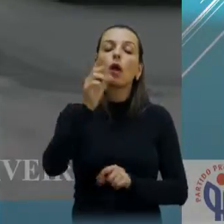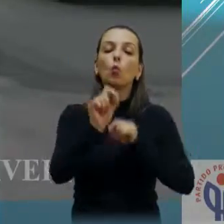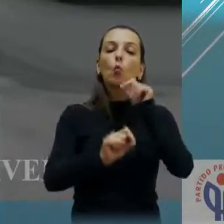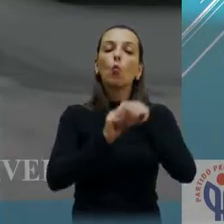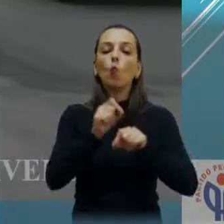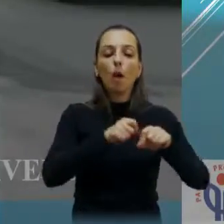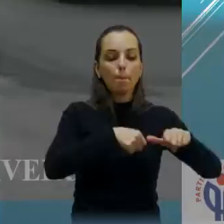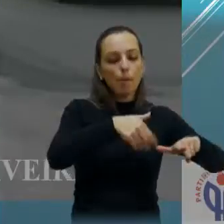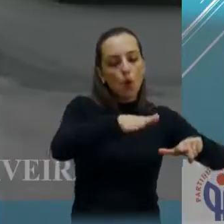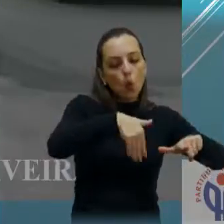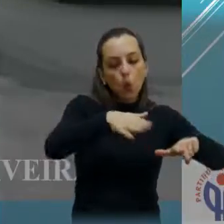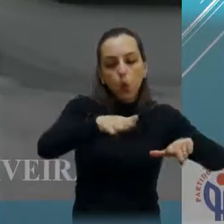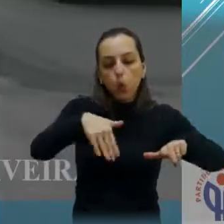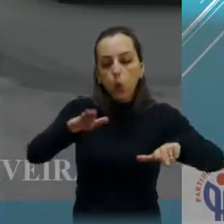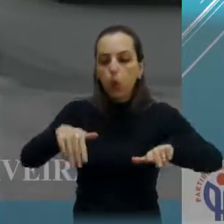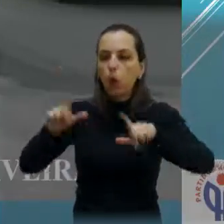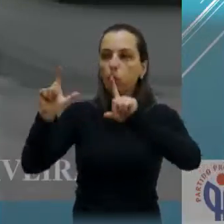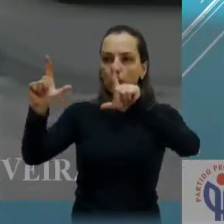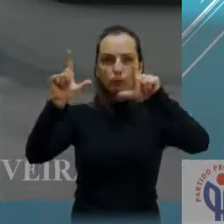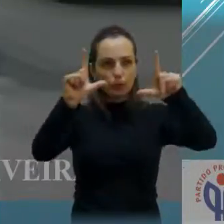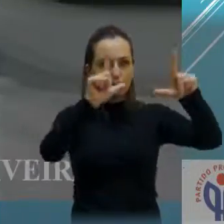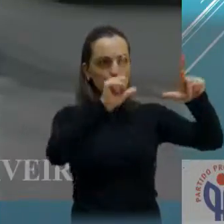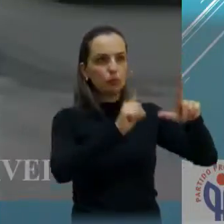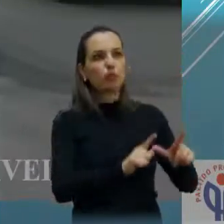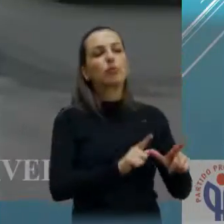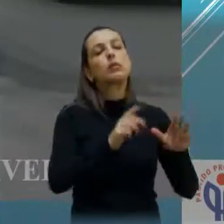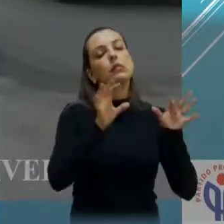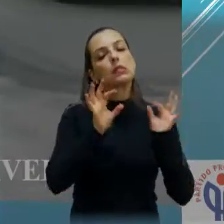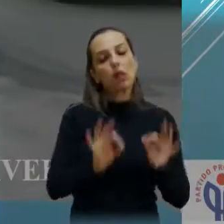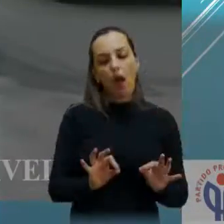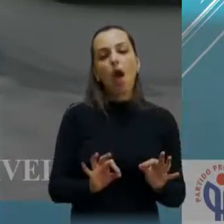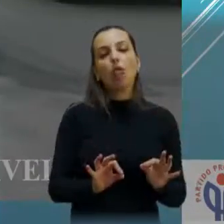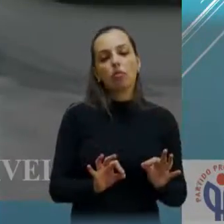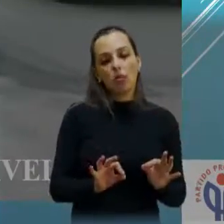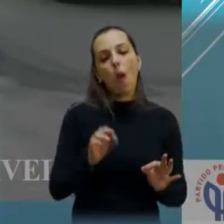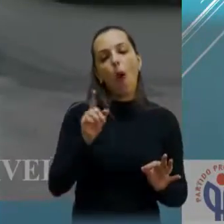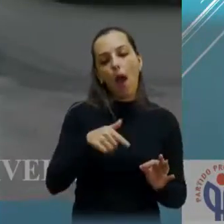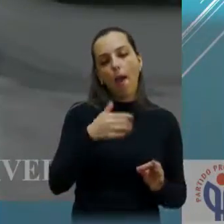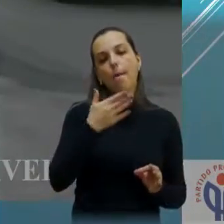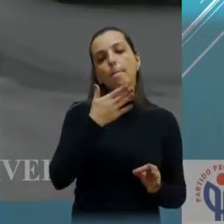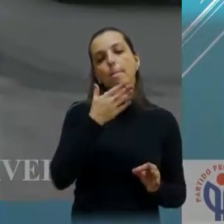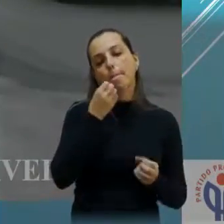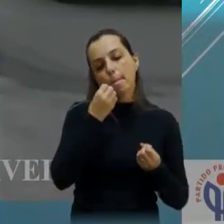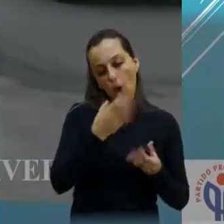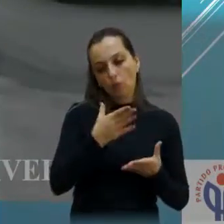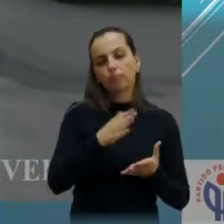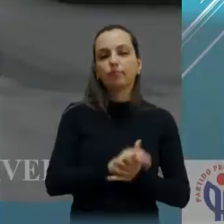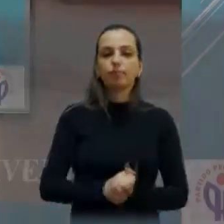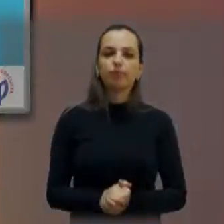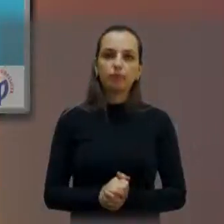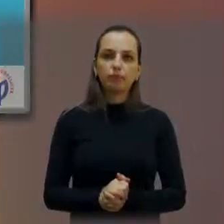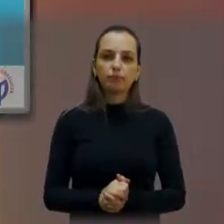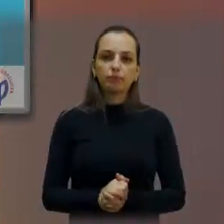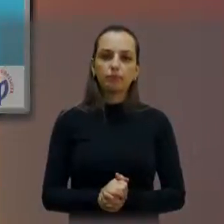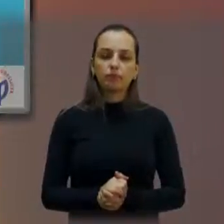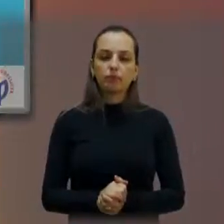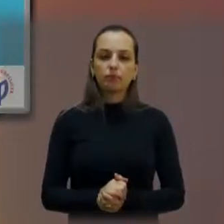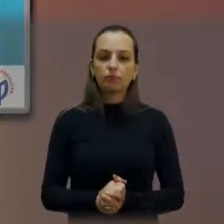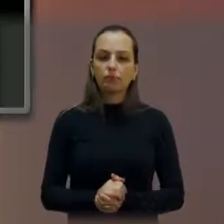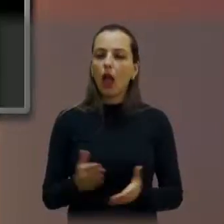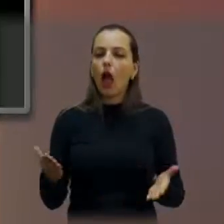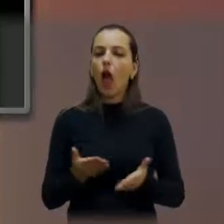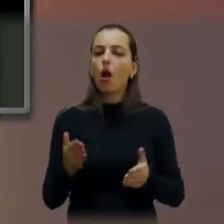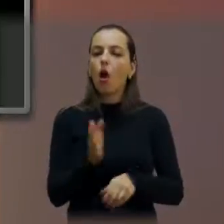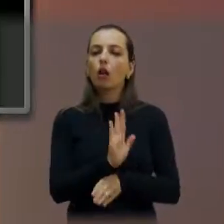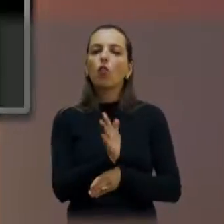a sinalização, que vai ficar muito interessante o pedaço lá. Só vou passar um vídeo